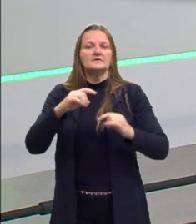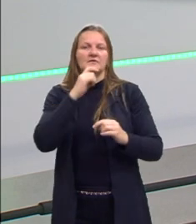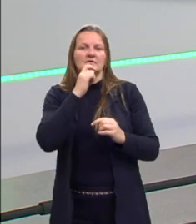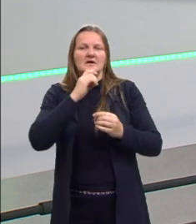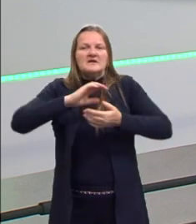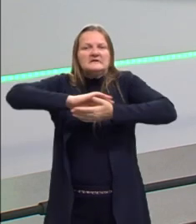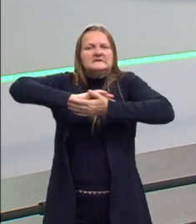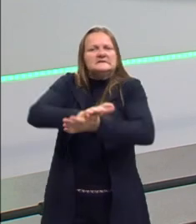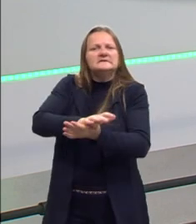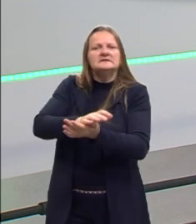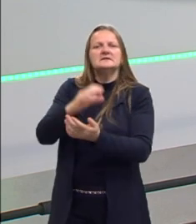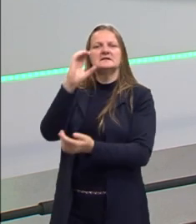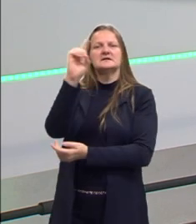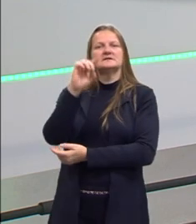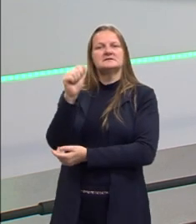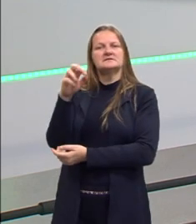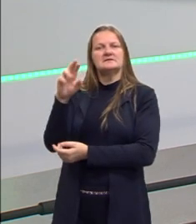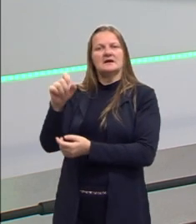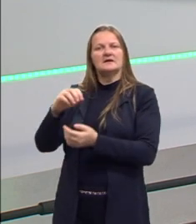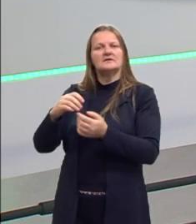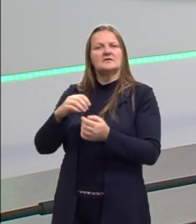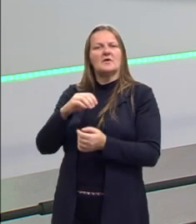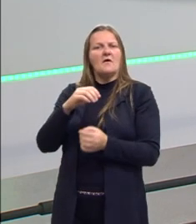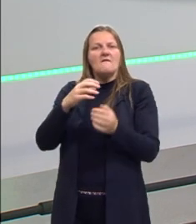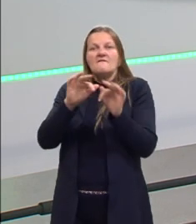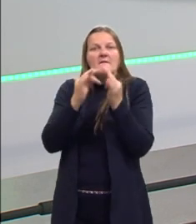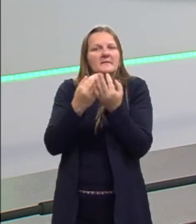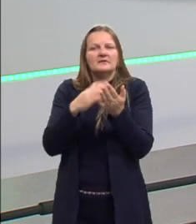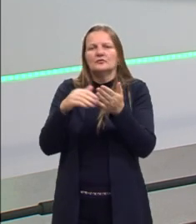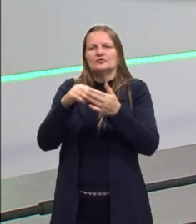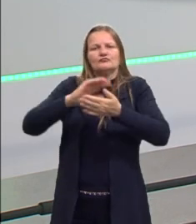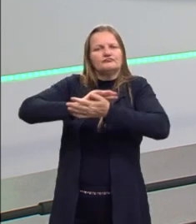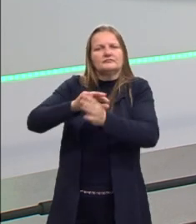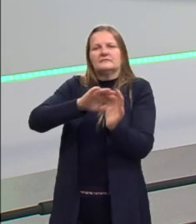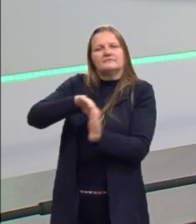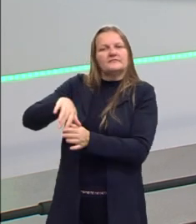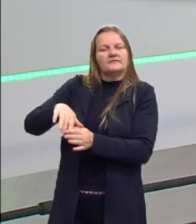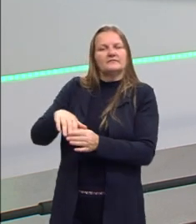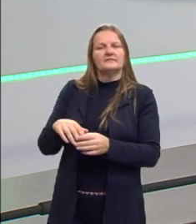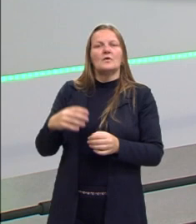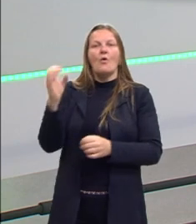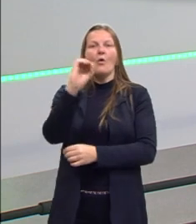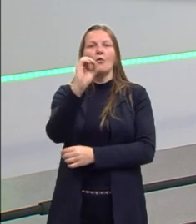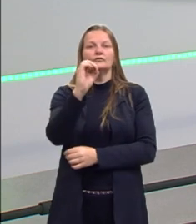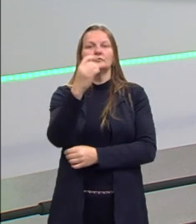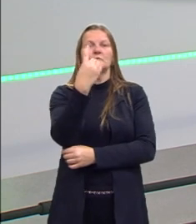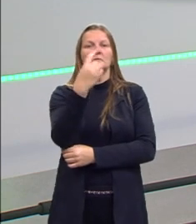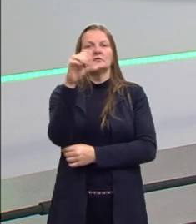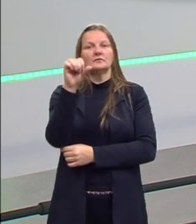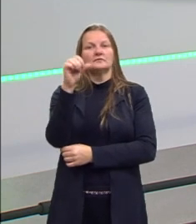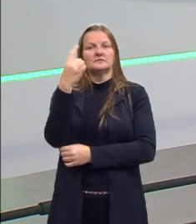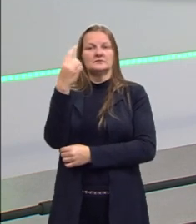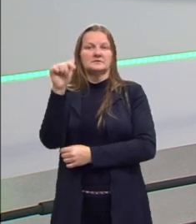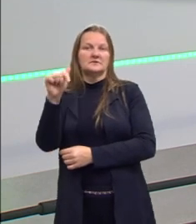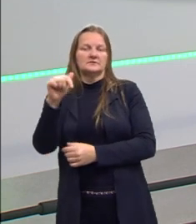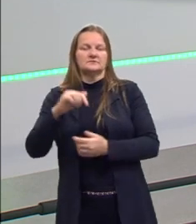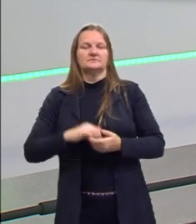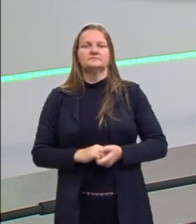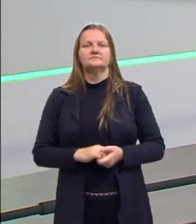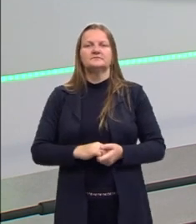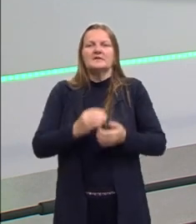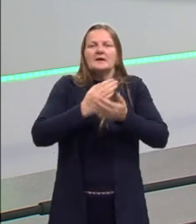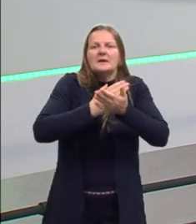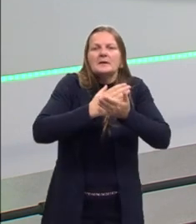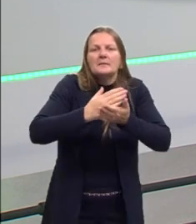o Kizar e a Família Real e vão tomar o poder. Isso em outubro de 1917. A